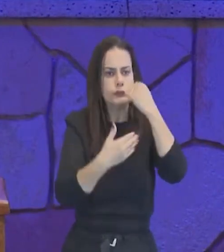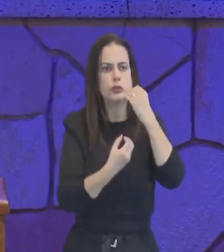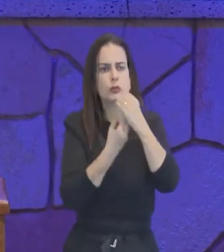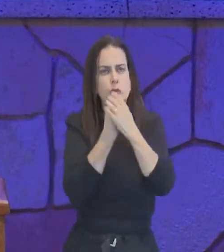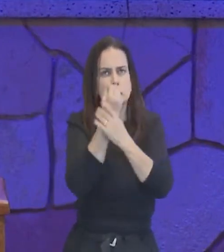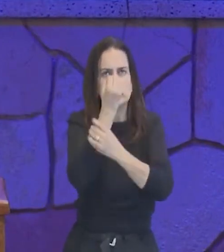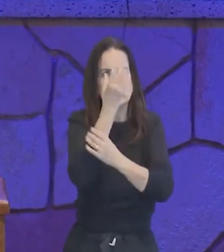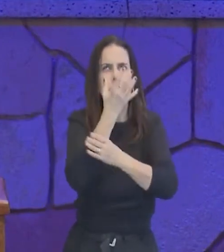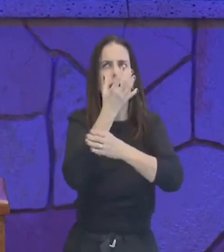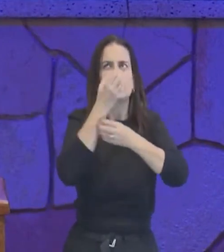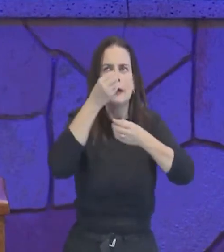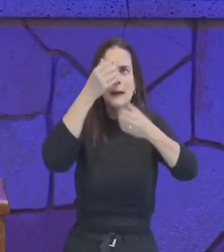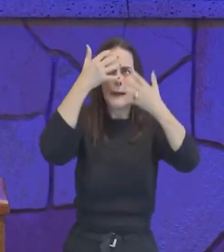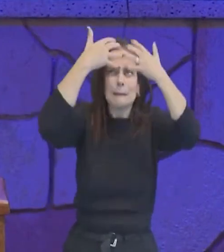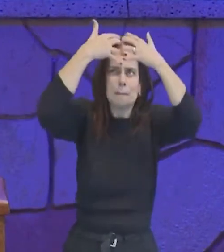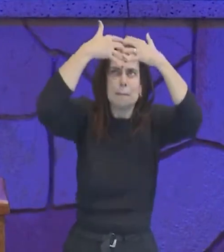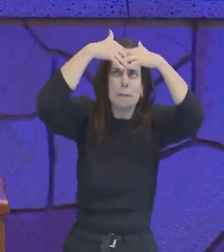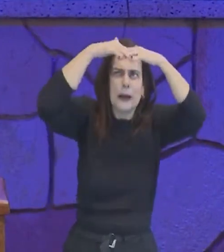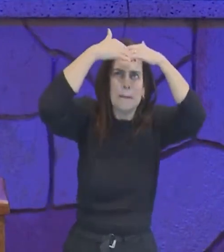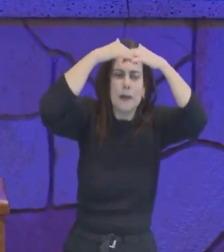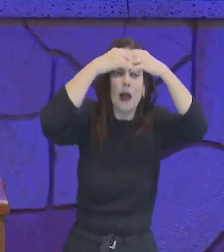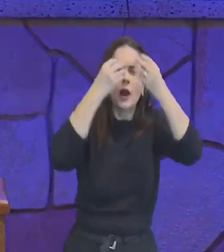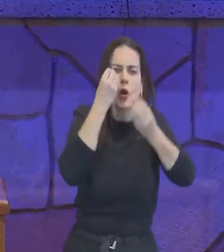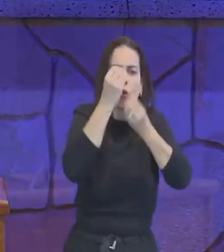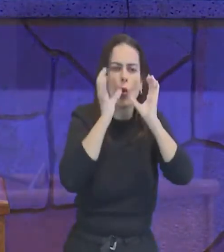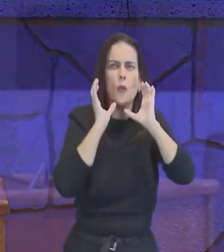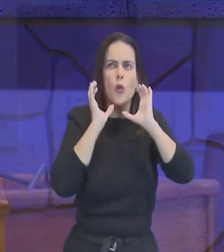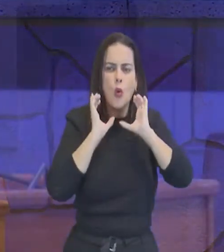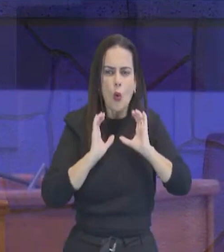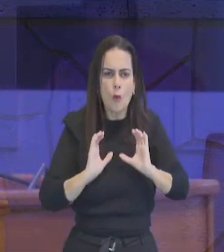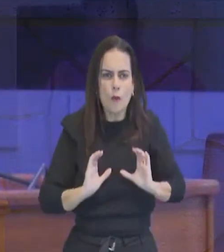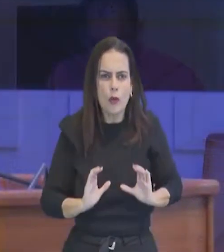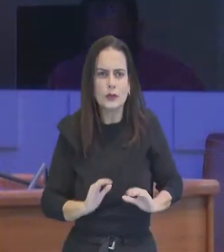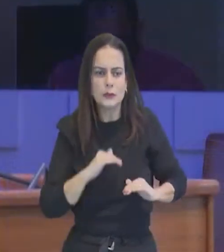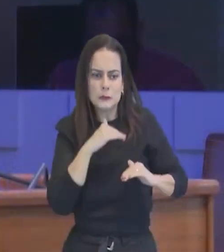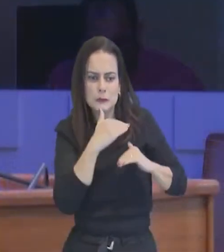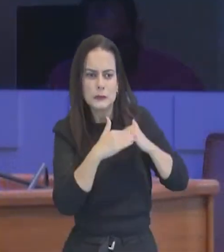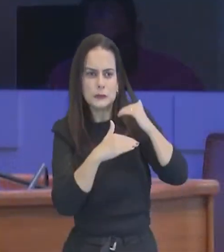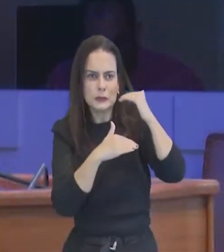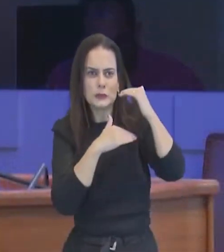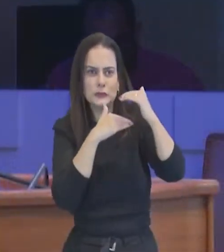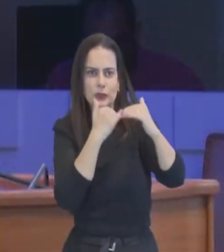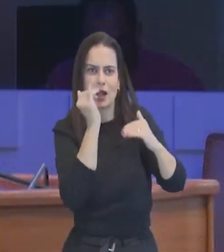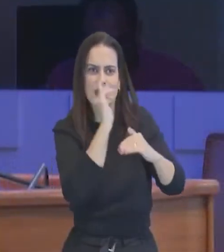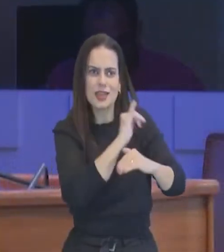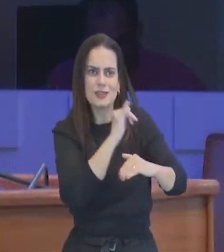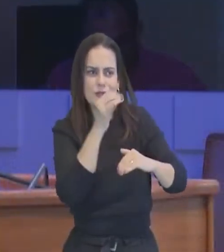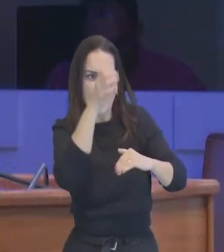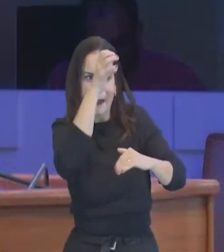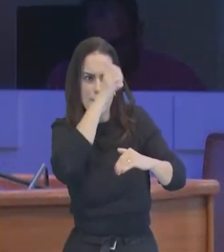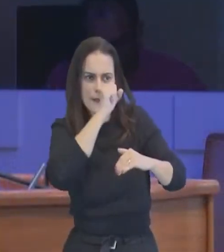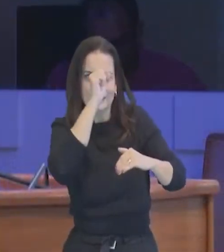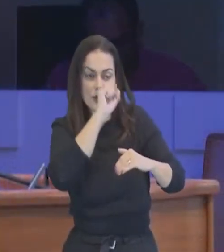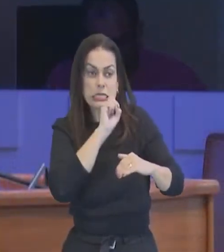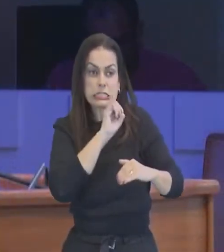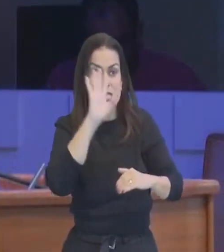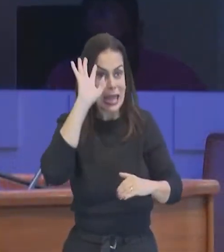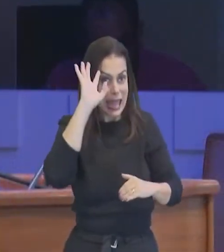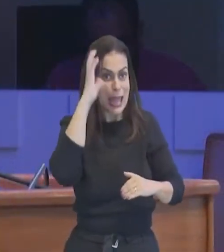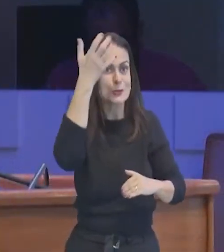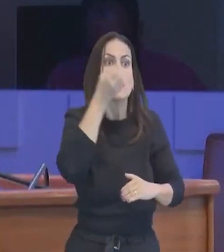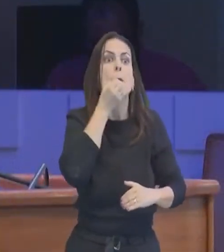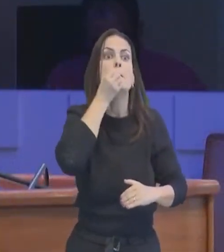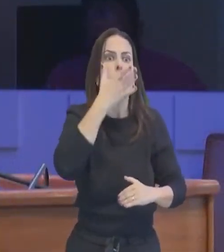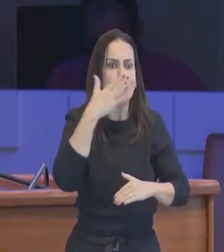mente dessas pessoas, qual o comportamento que está sendo gerado, a partir dessa instrução, se o resultado é positivo,